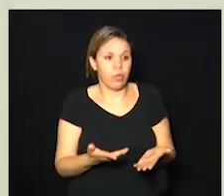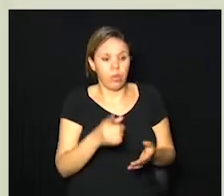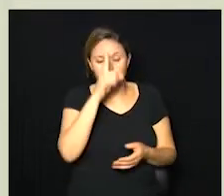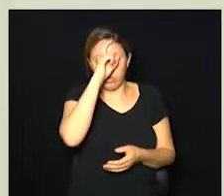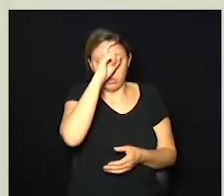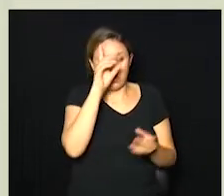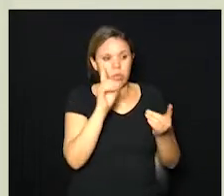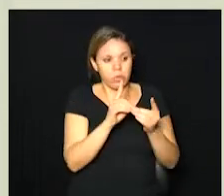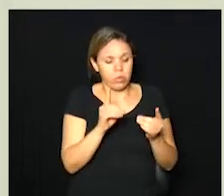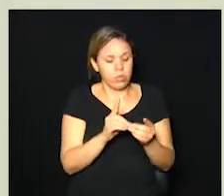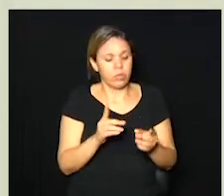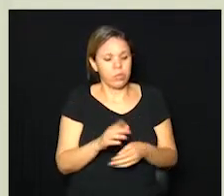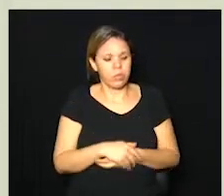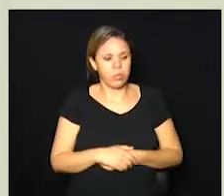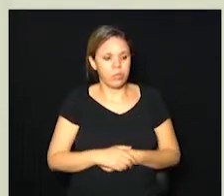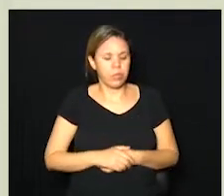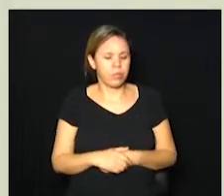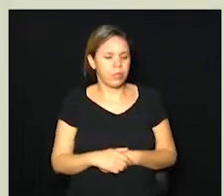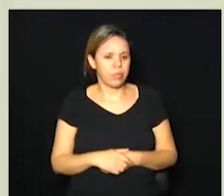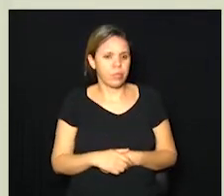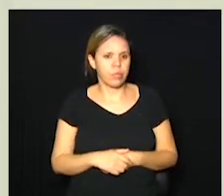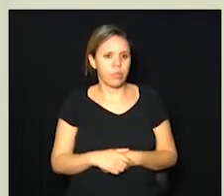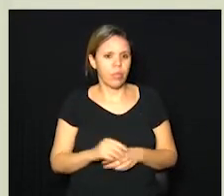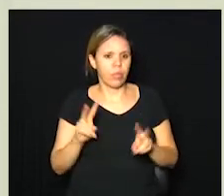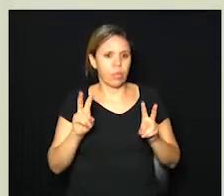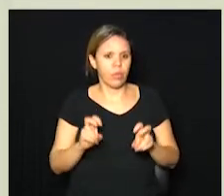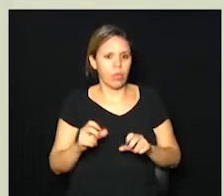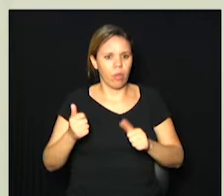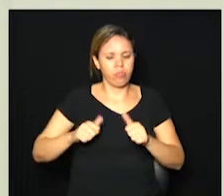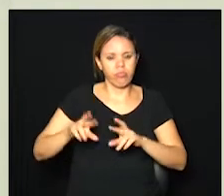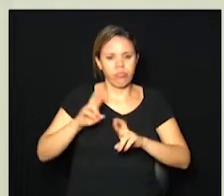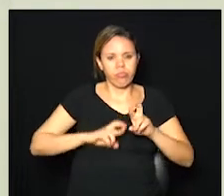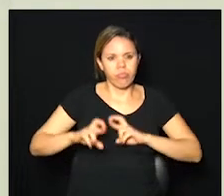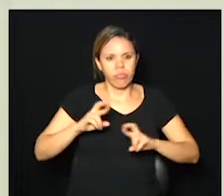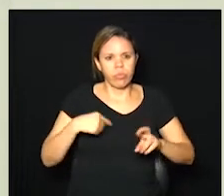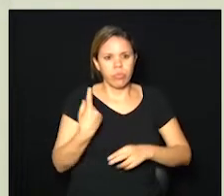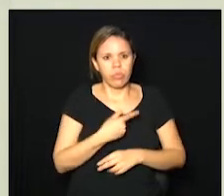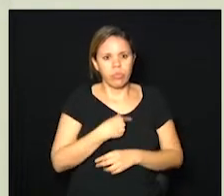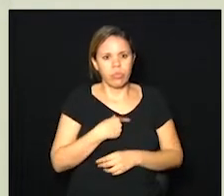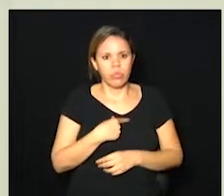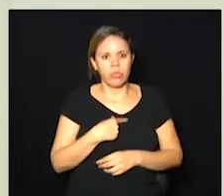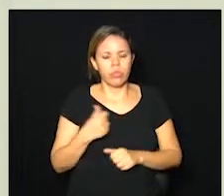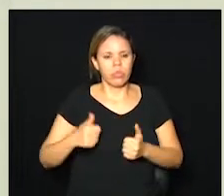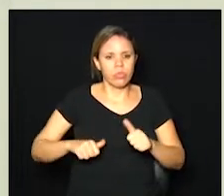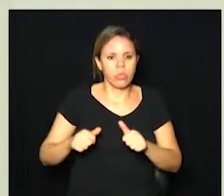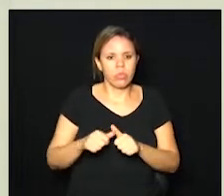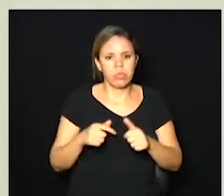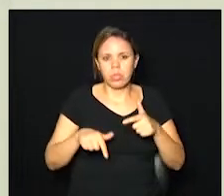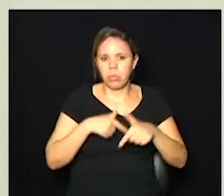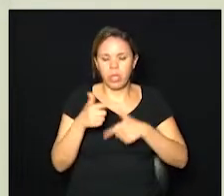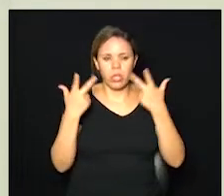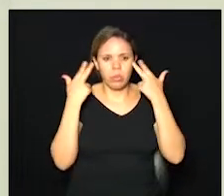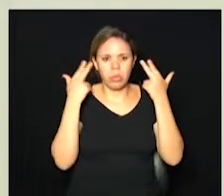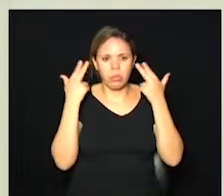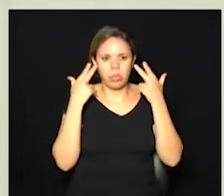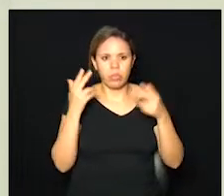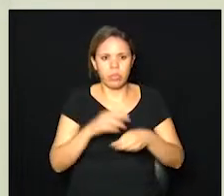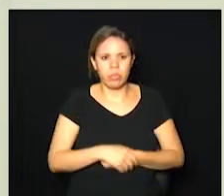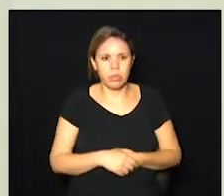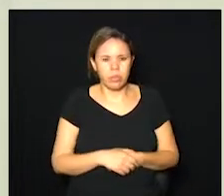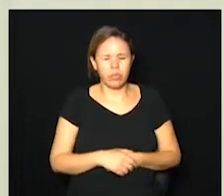ou pronto-socorro para o hospital em relação aos exames prefeito o nosso laboratório está trabalhando normalmente não há nenhum